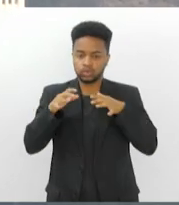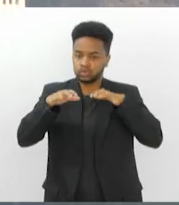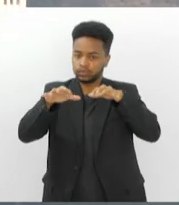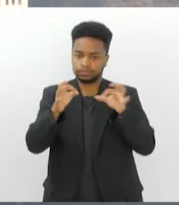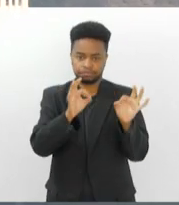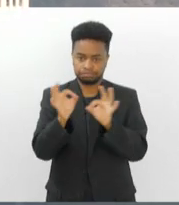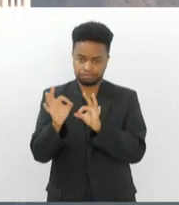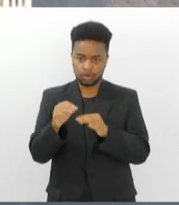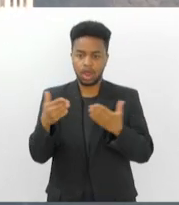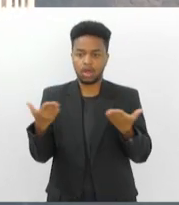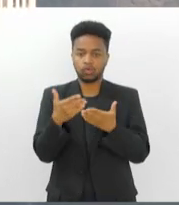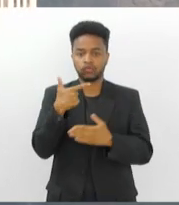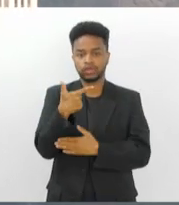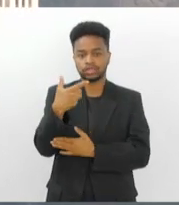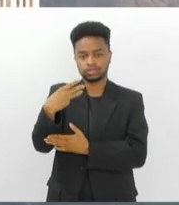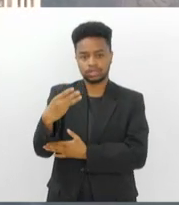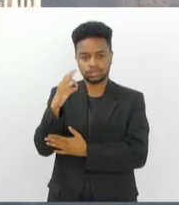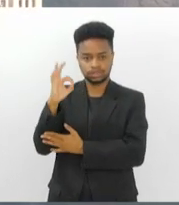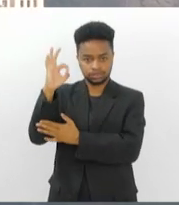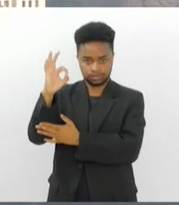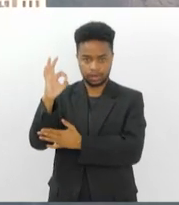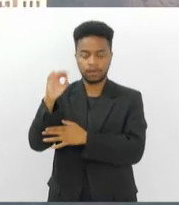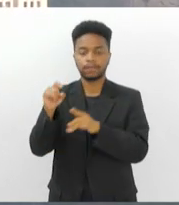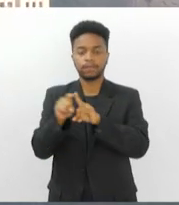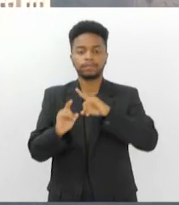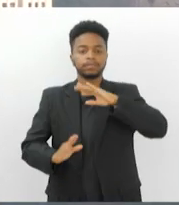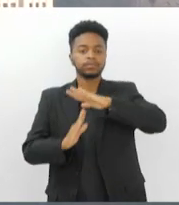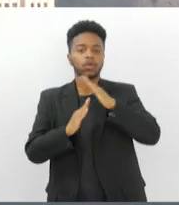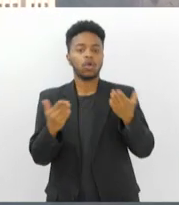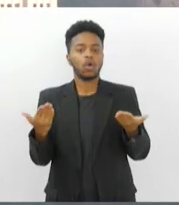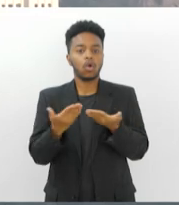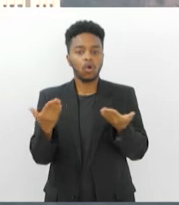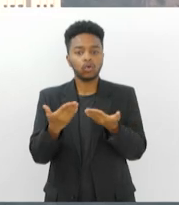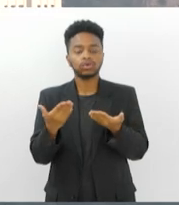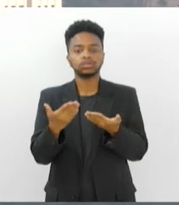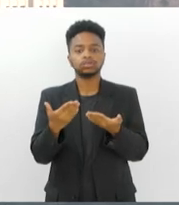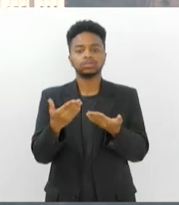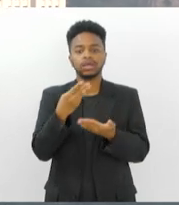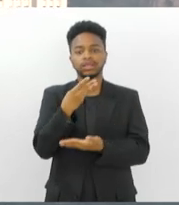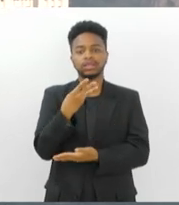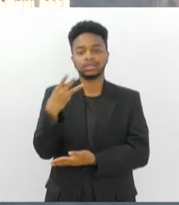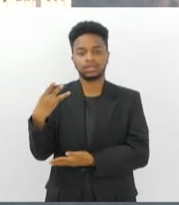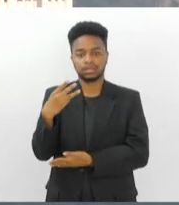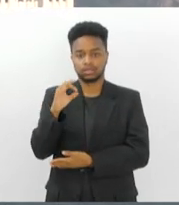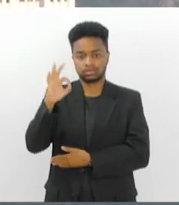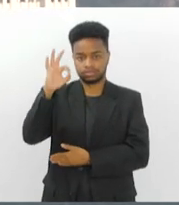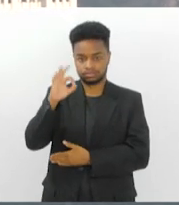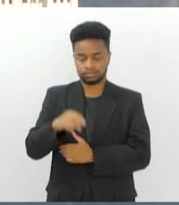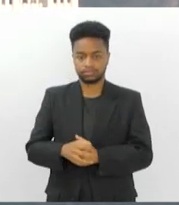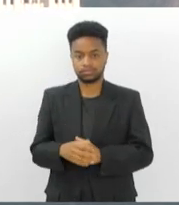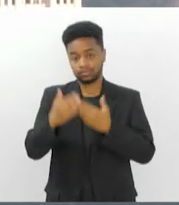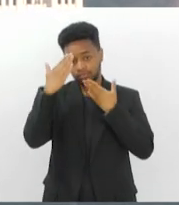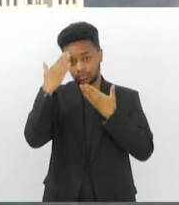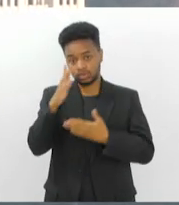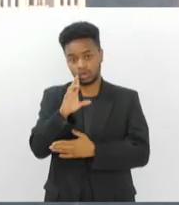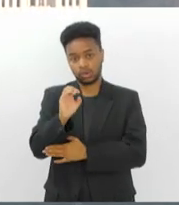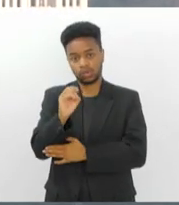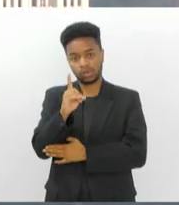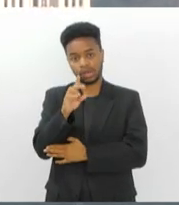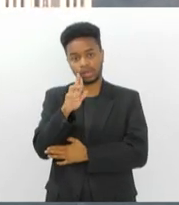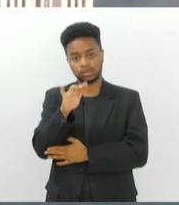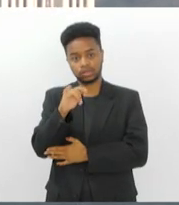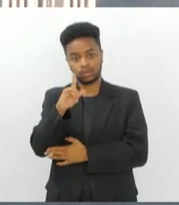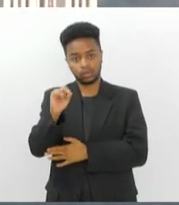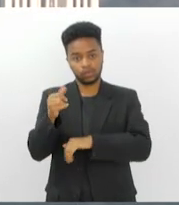Nesse momento, faz 23 graus. A máxima prevista para hoje é de 33 graus. Obrigado, Rodrigo Melo, pelas